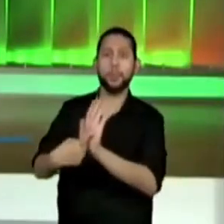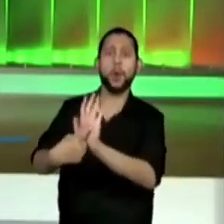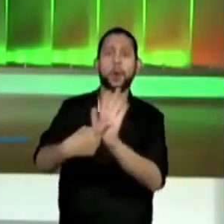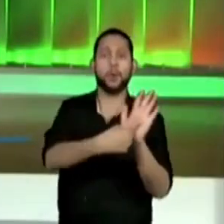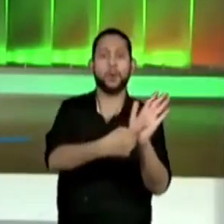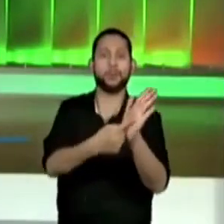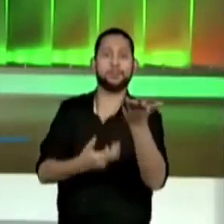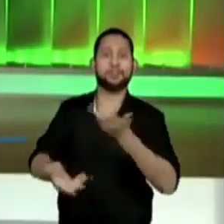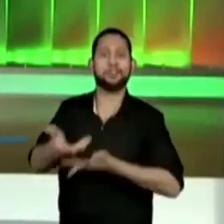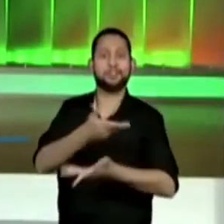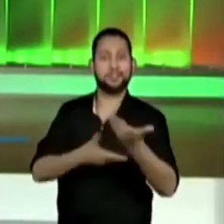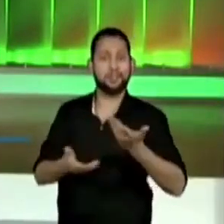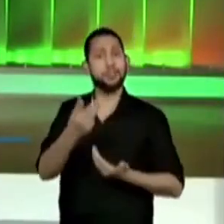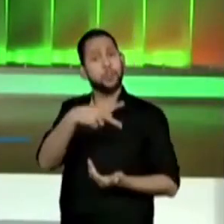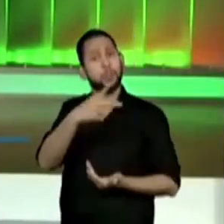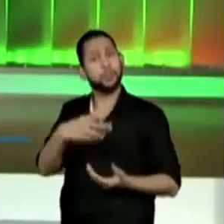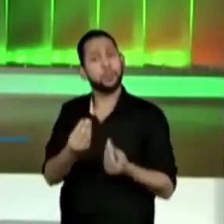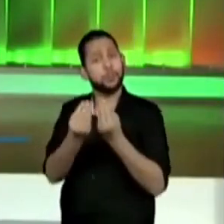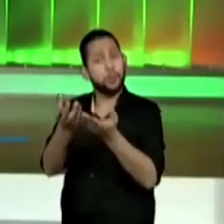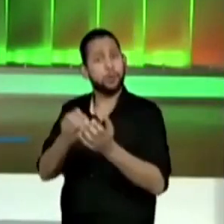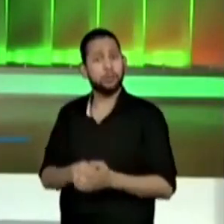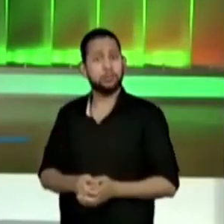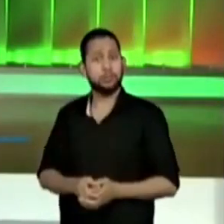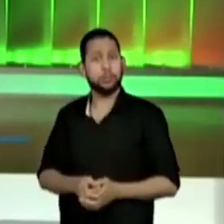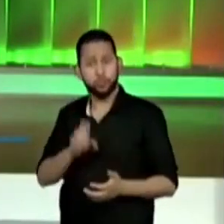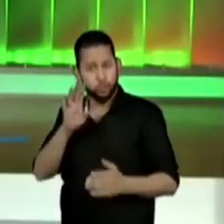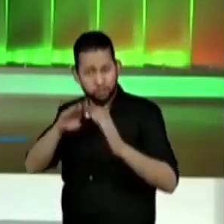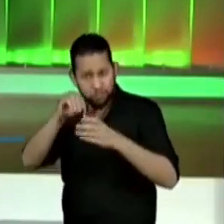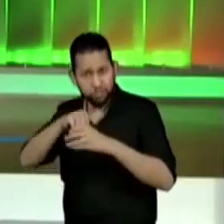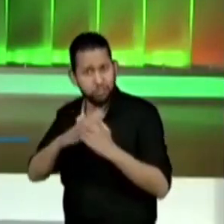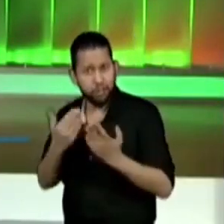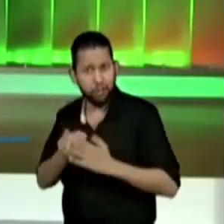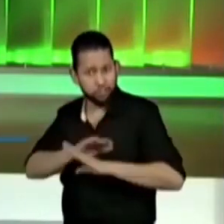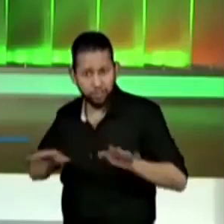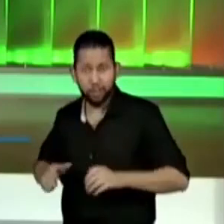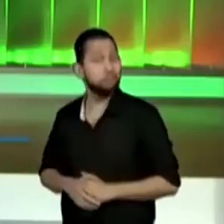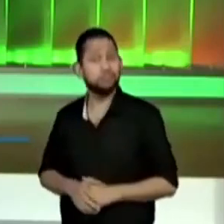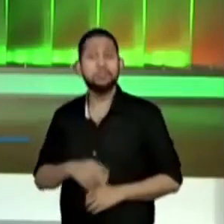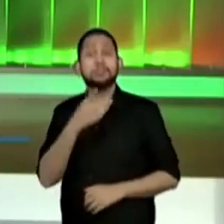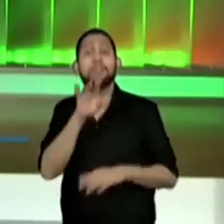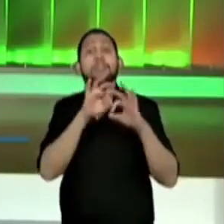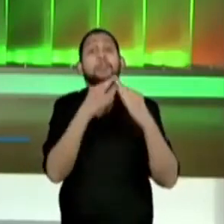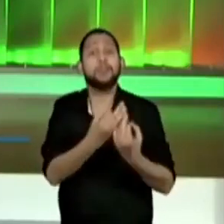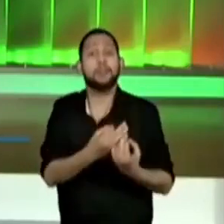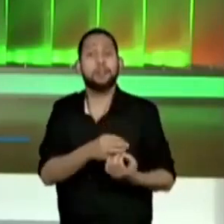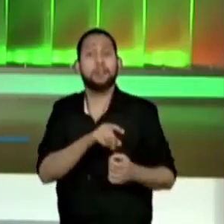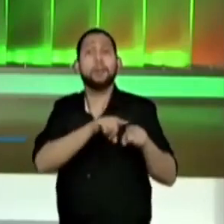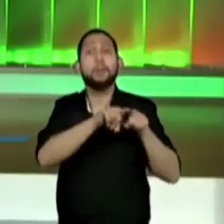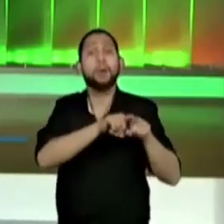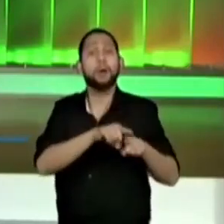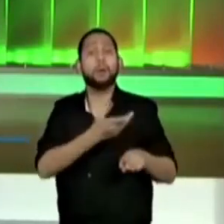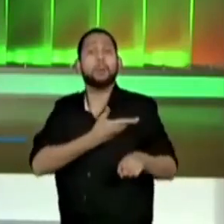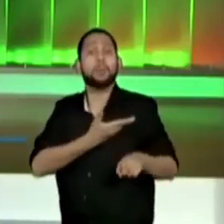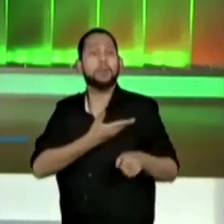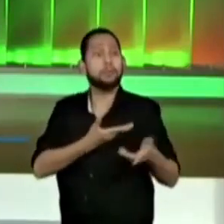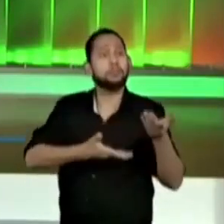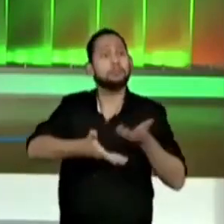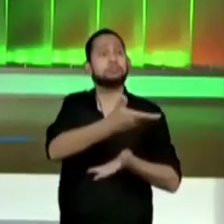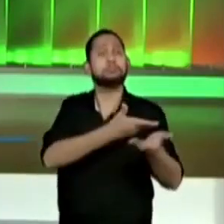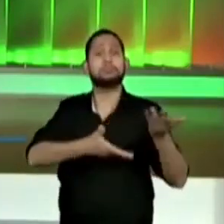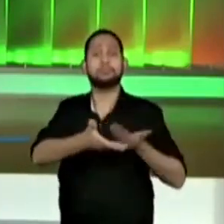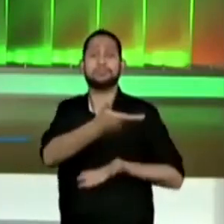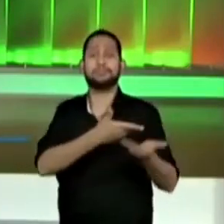professora. Socialize com o seu irmão. Pegue todos os ensinamentos das três aulas de hoje e compartilhe.